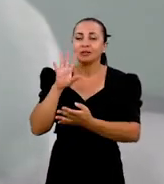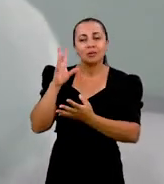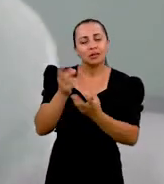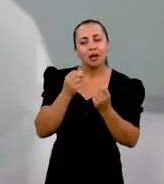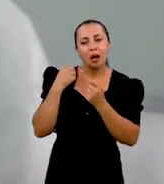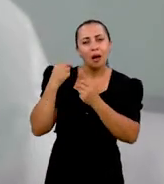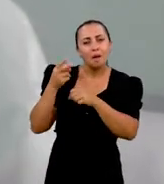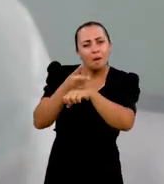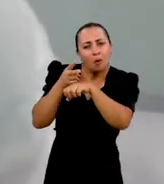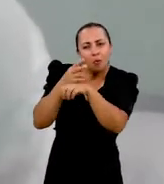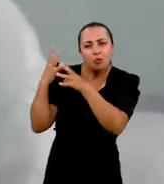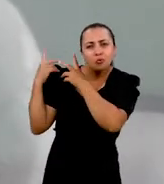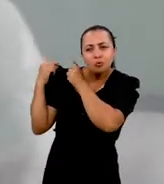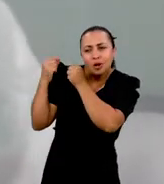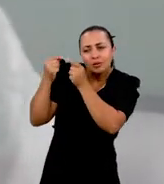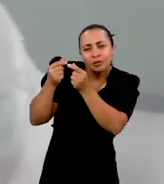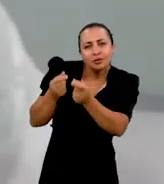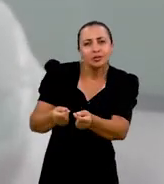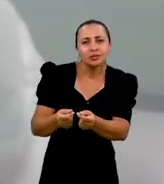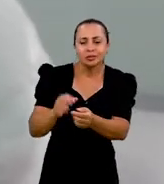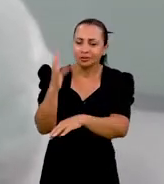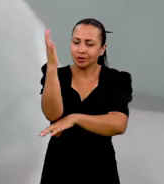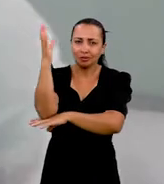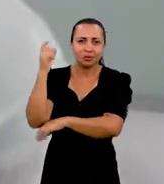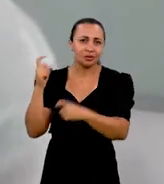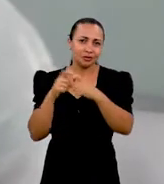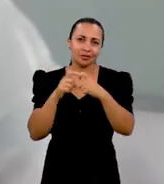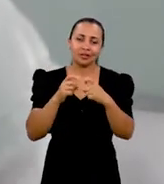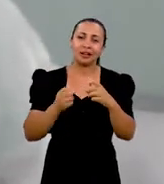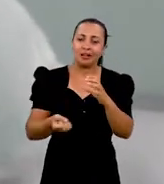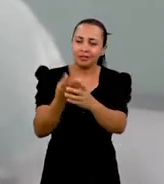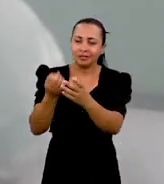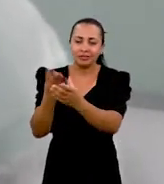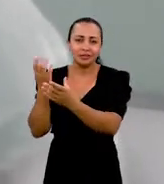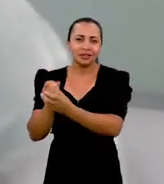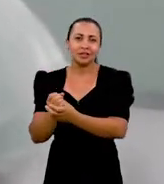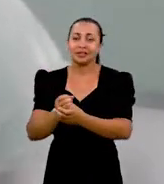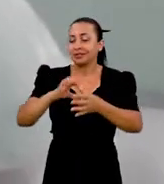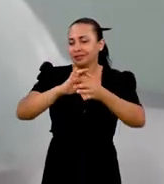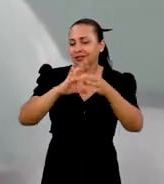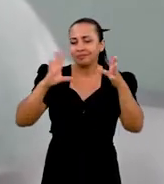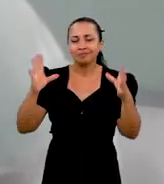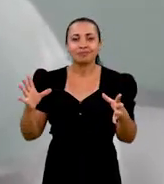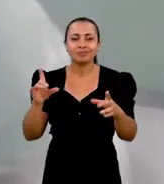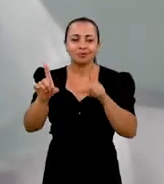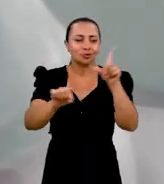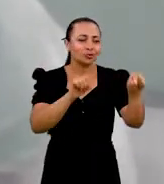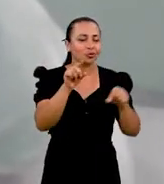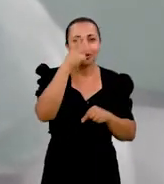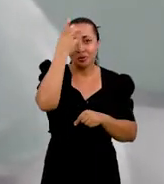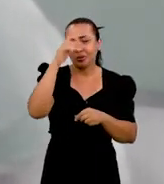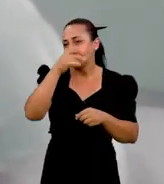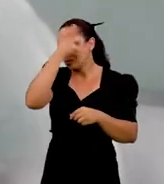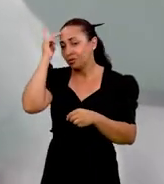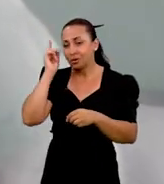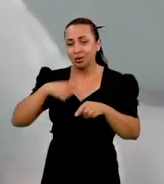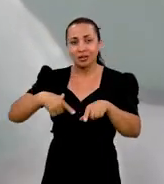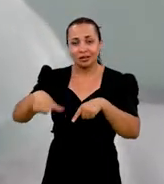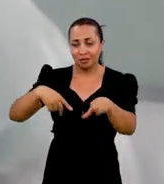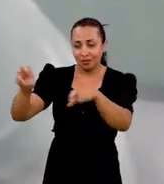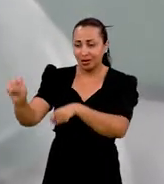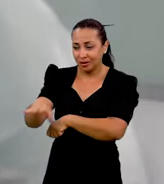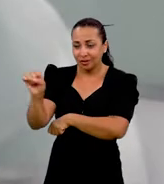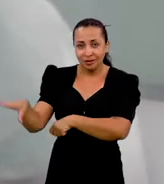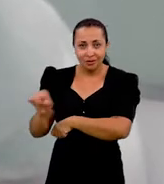conhecimento e resgatar o uso das plantas medicinais, a gente cria alternativas, tanto para o produtor combater uma